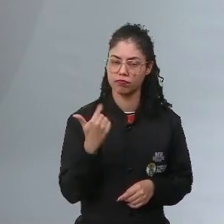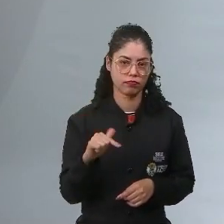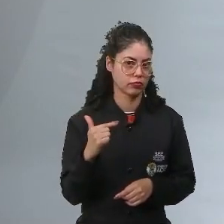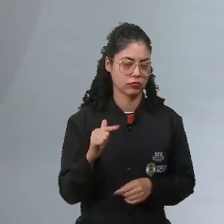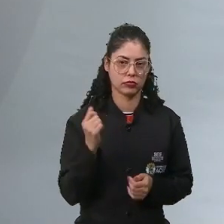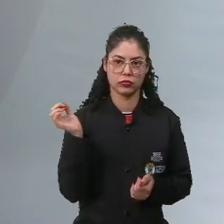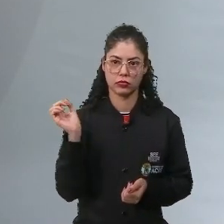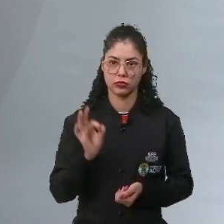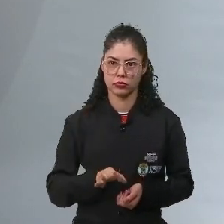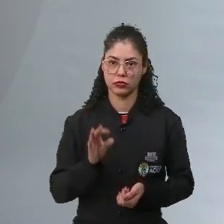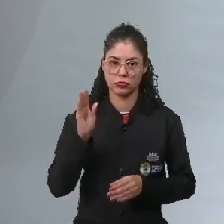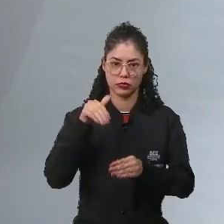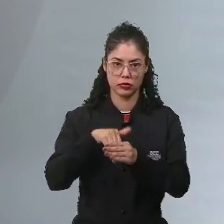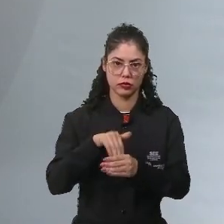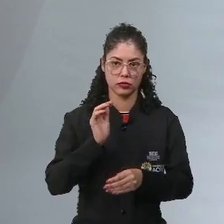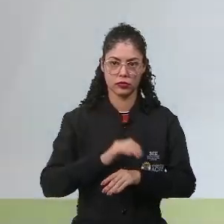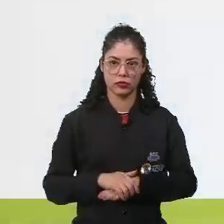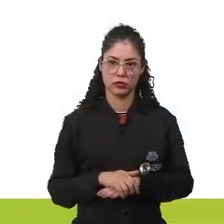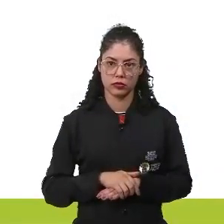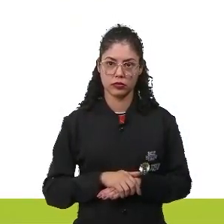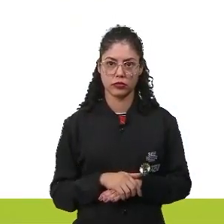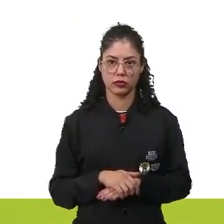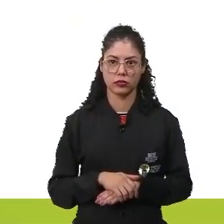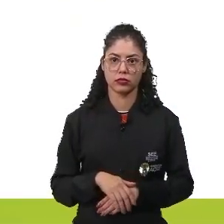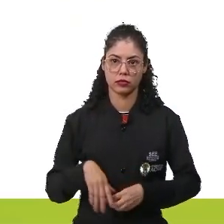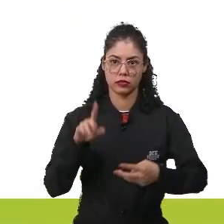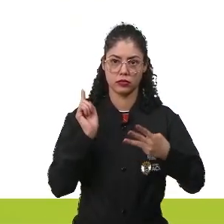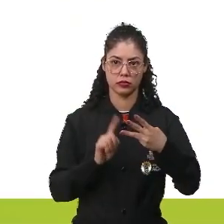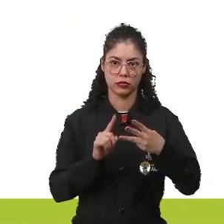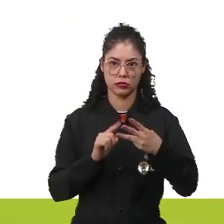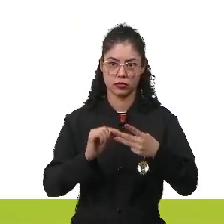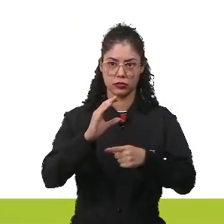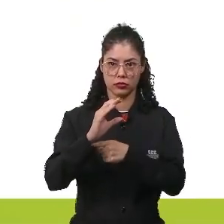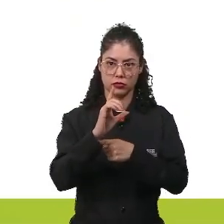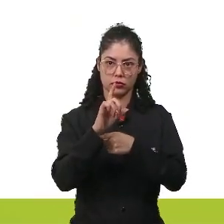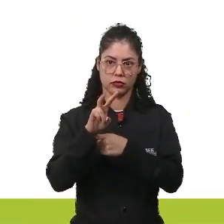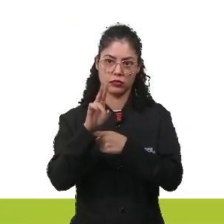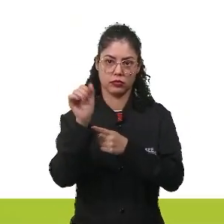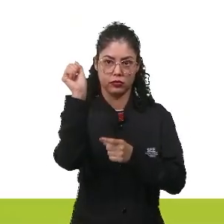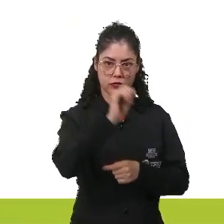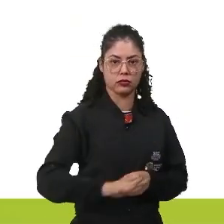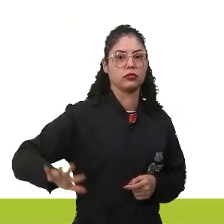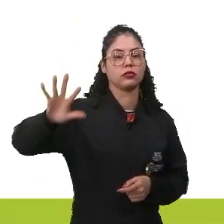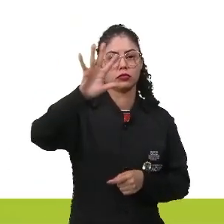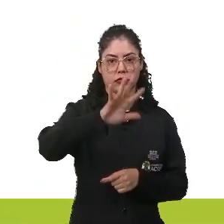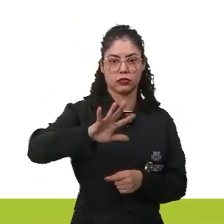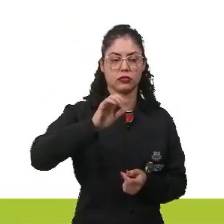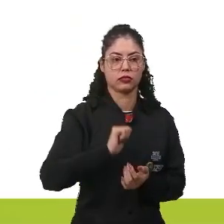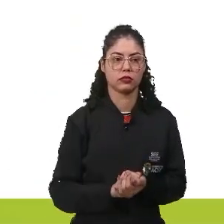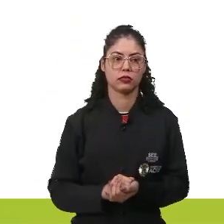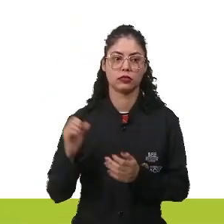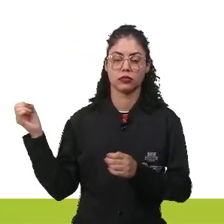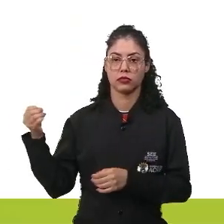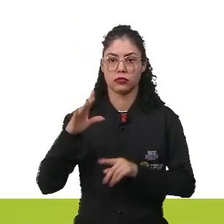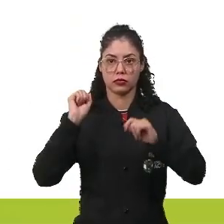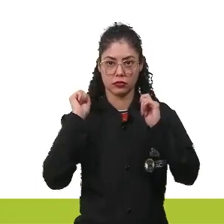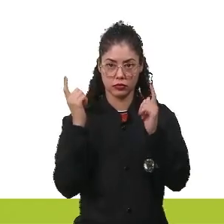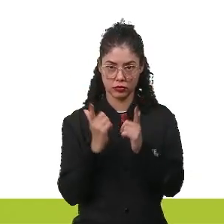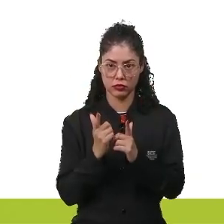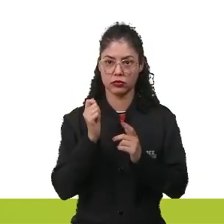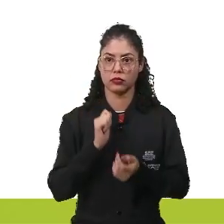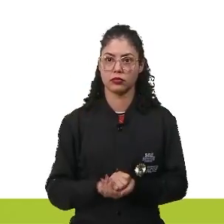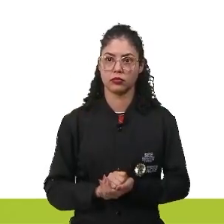ao voto. Seguida, então, na terceira fase, a vai para a fase da Convenção Nacional. Por meio de uma nova Assembleia, a Convenção Nacional,